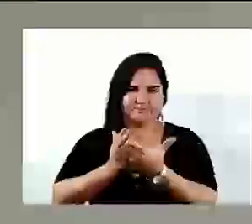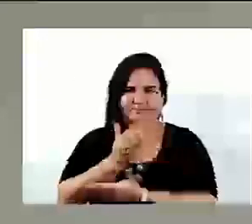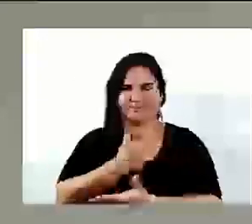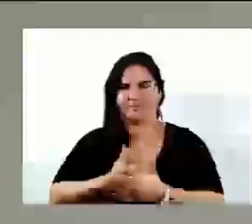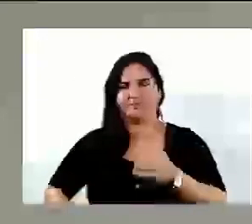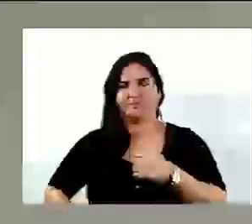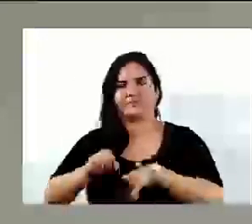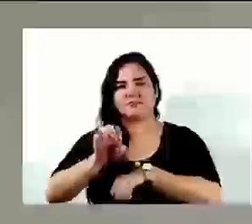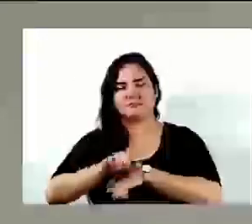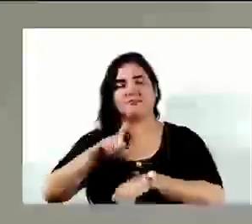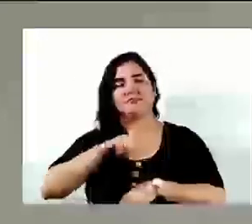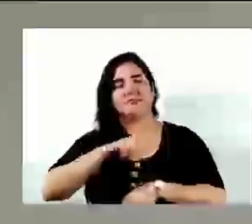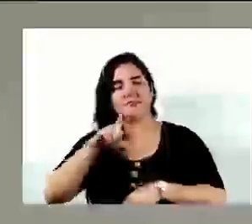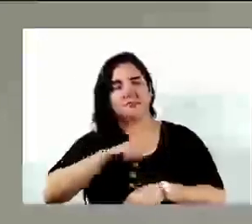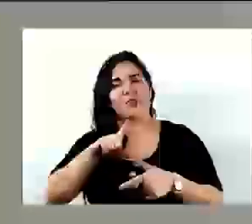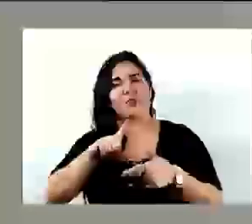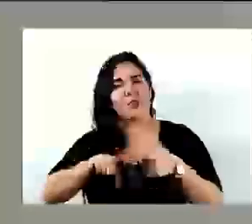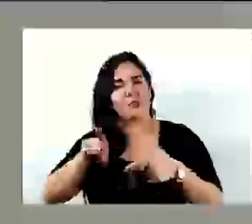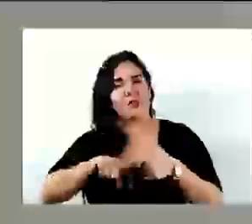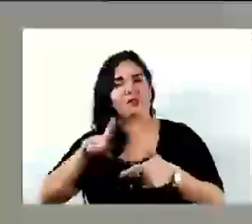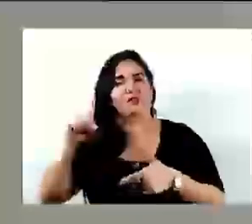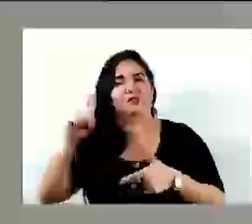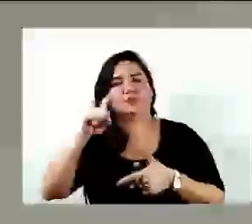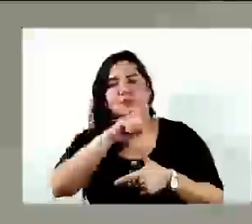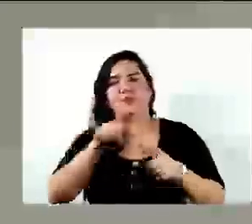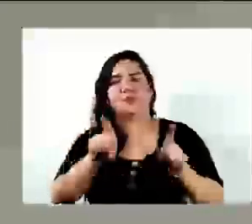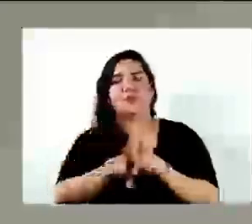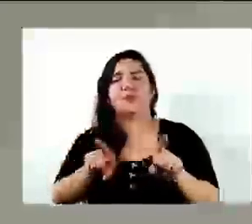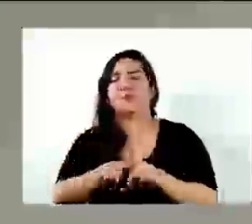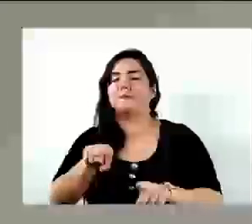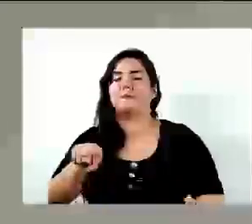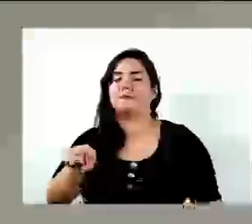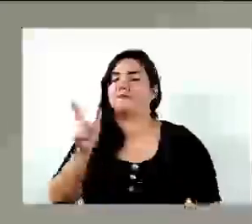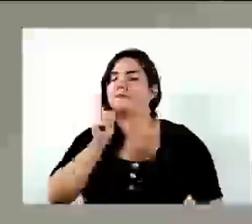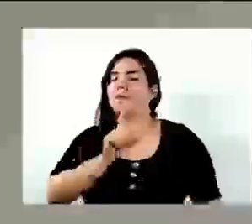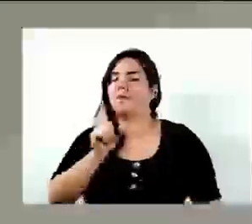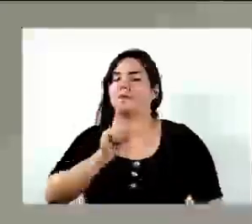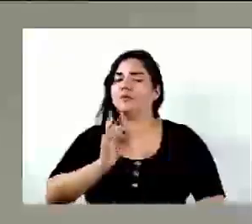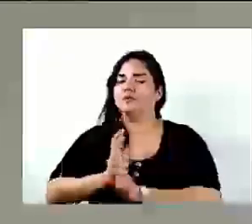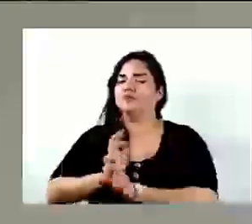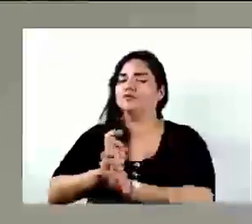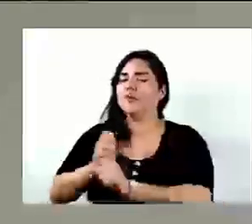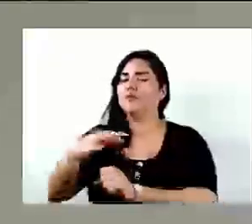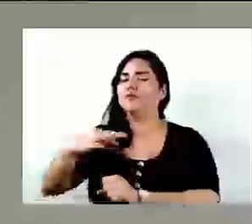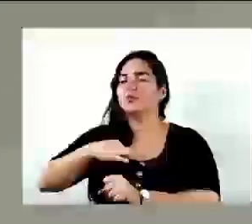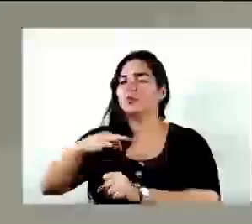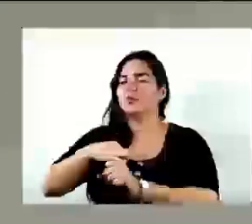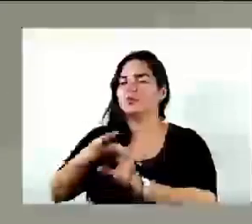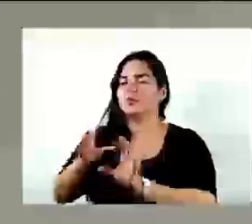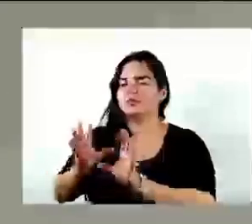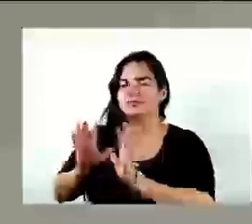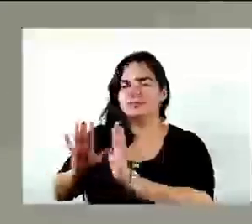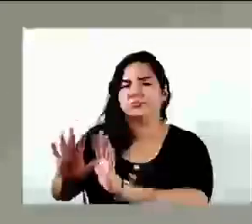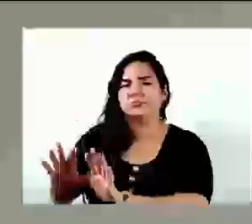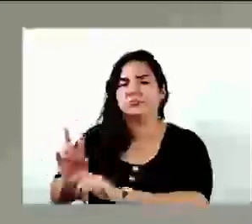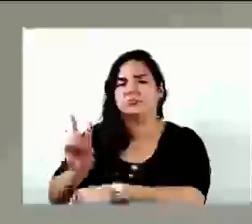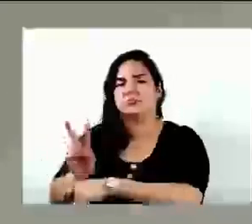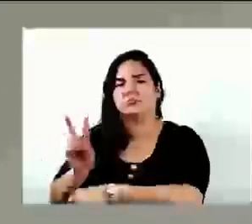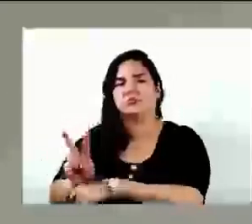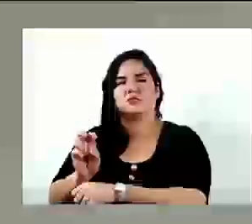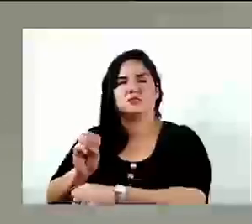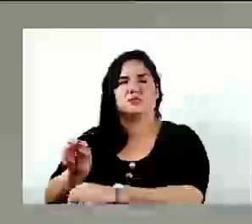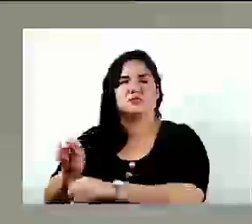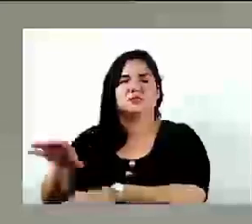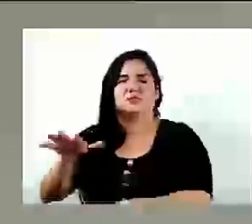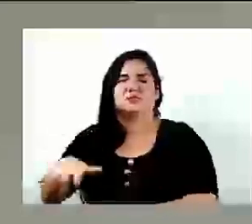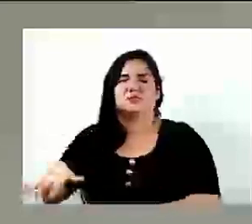muitas dificuldades e não conseguirá colocar o número de efetivos de polícia militar à disposição da educação do Estado de